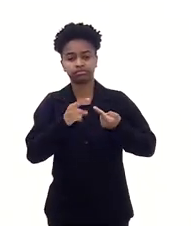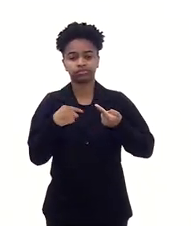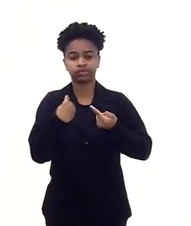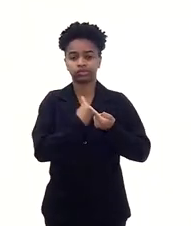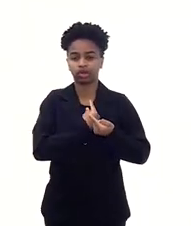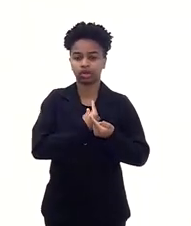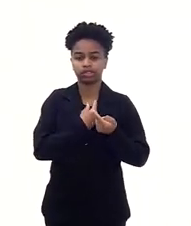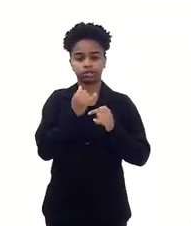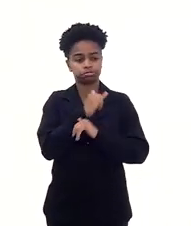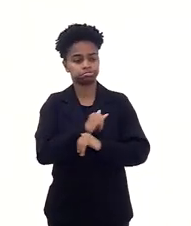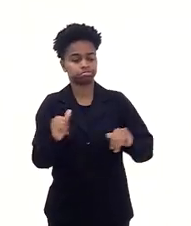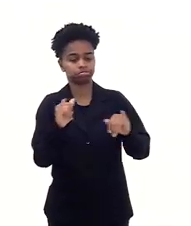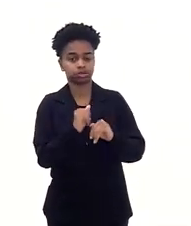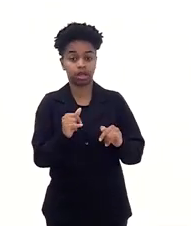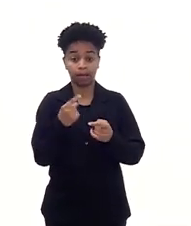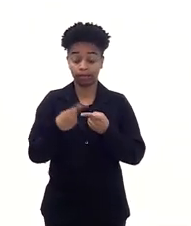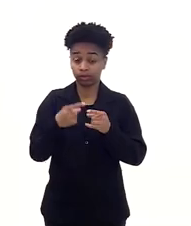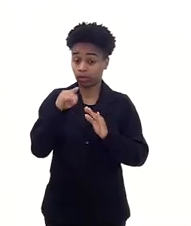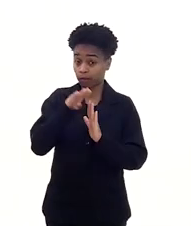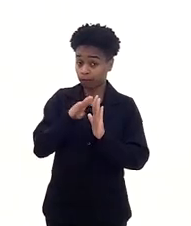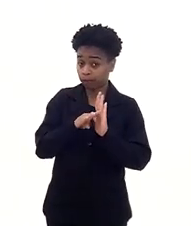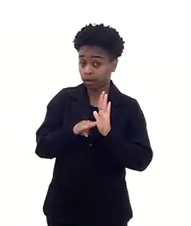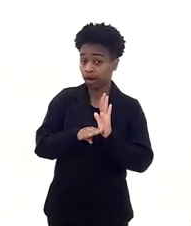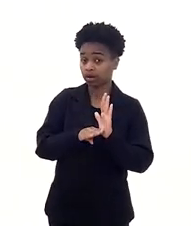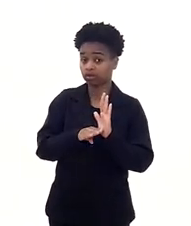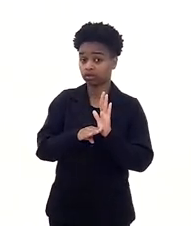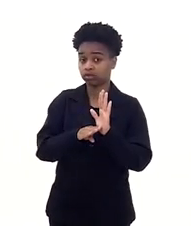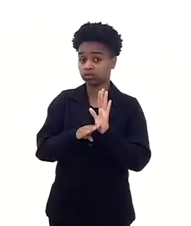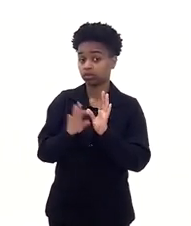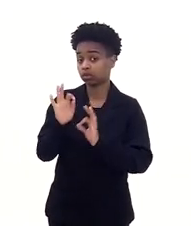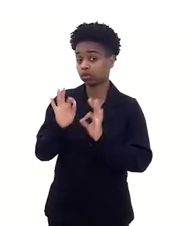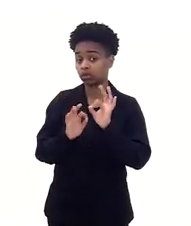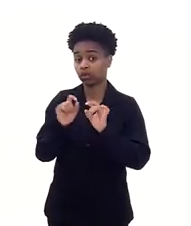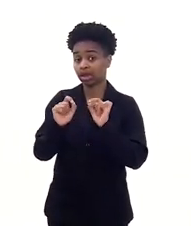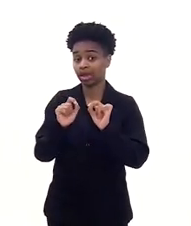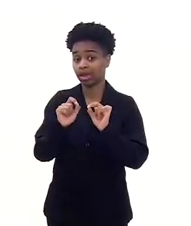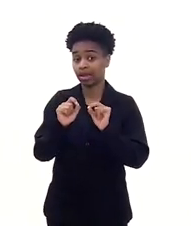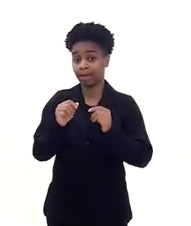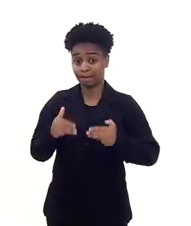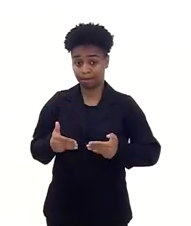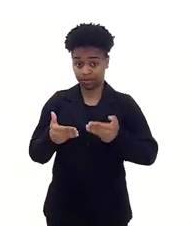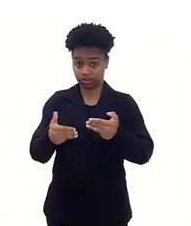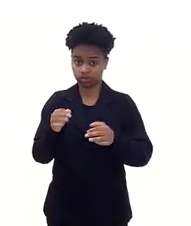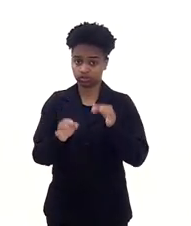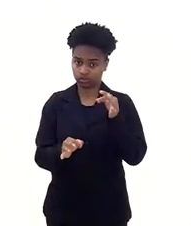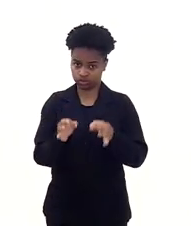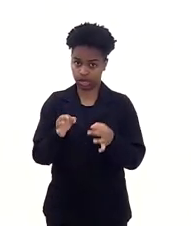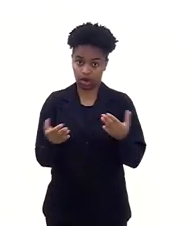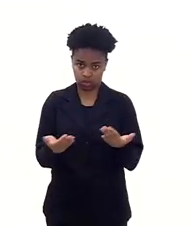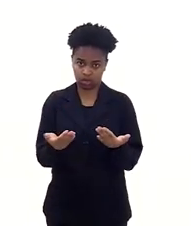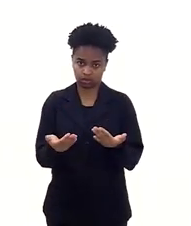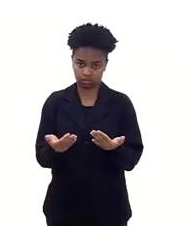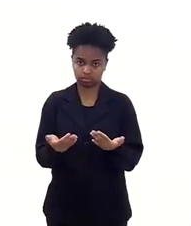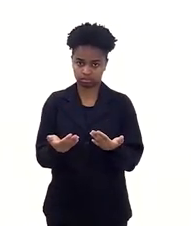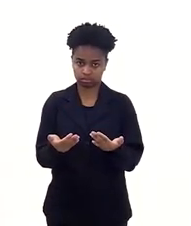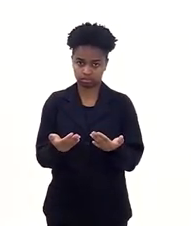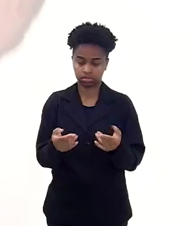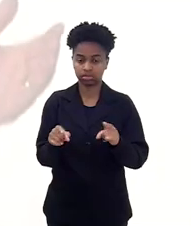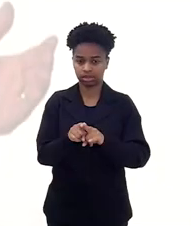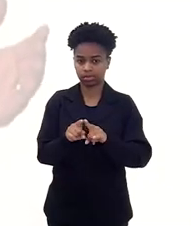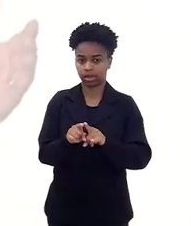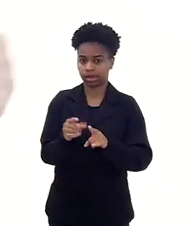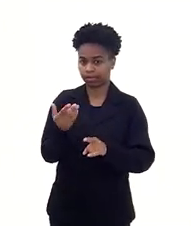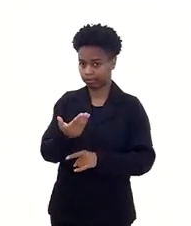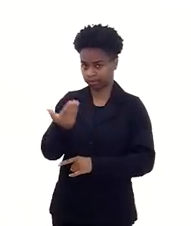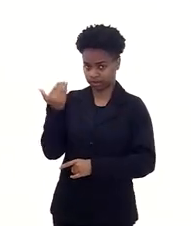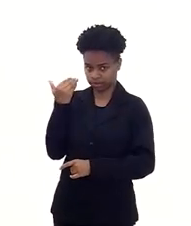apuramos da sociedade civil, esse plano está sendo gestado pelo Ministério da Justiça, por exemplo, atualmente, como foi pelo